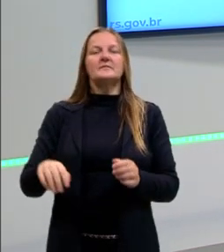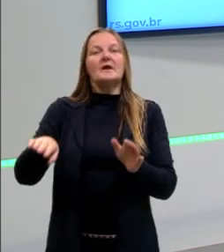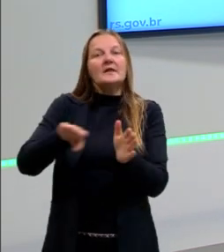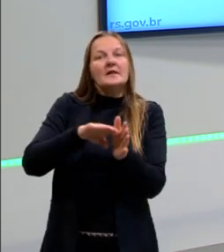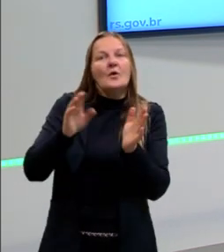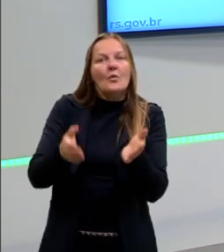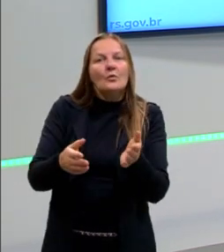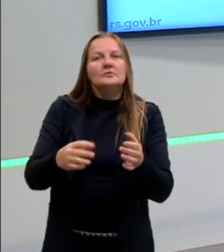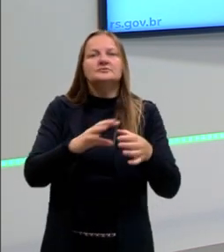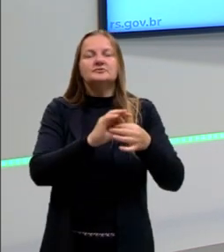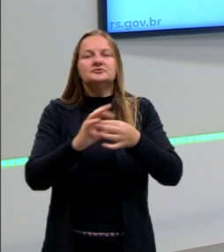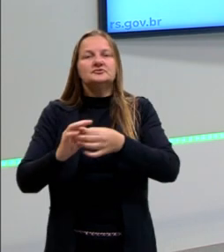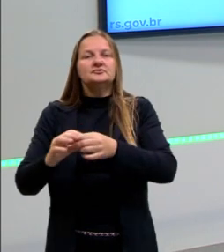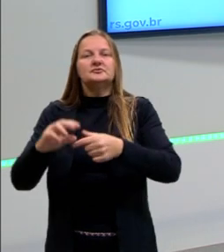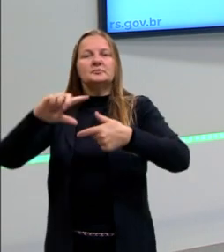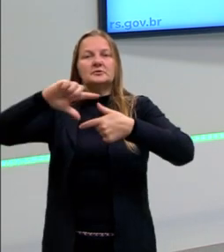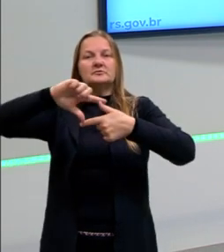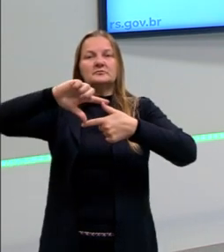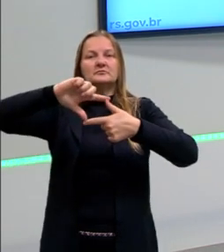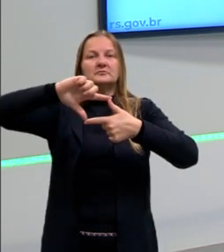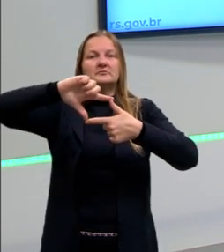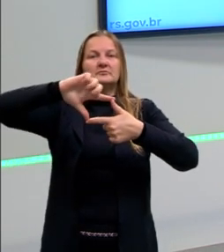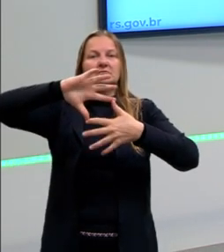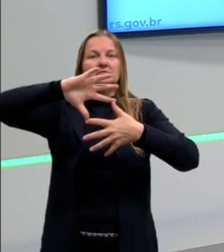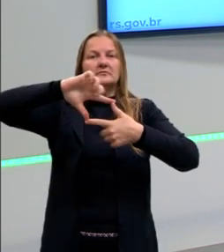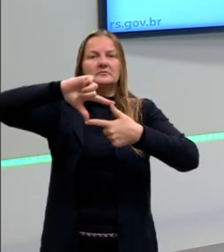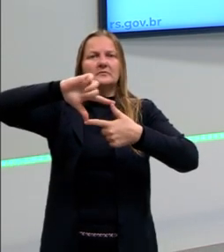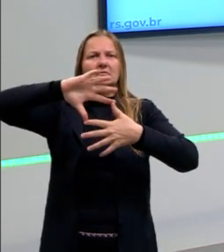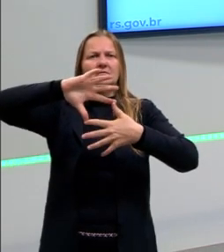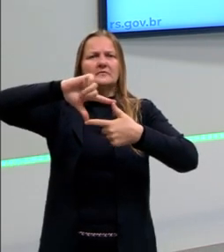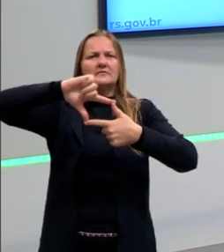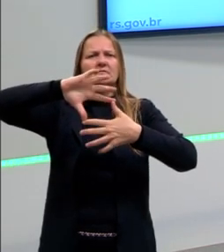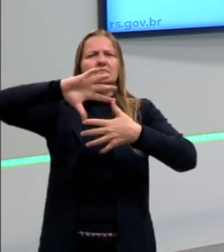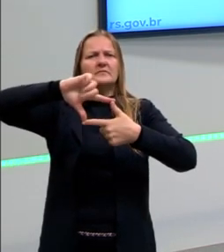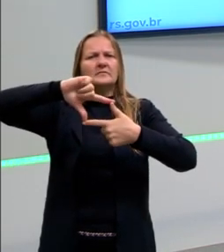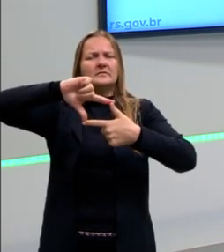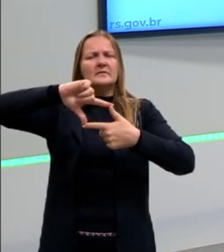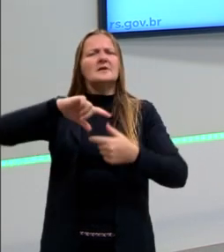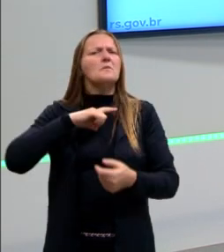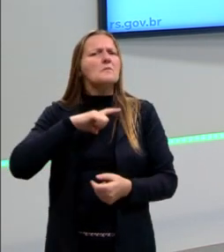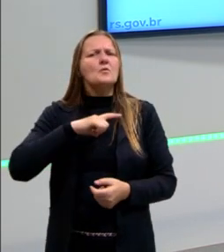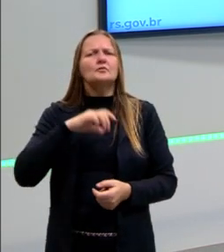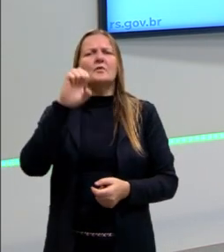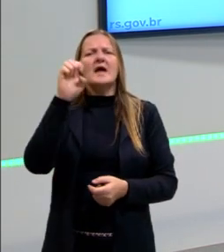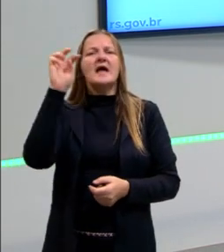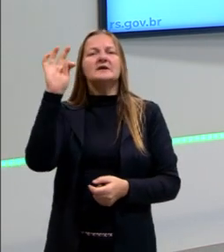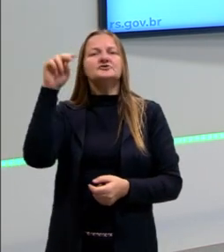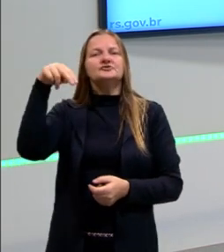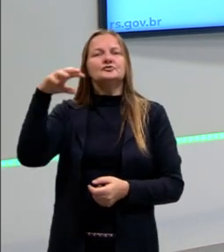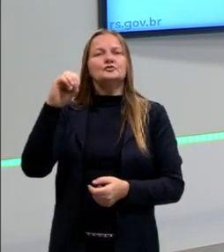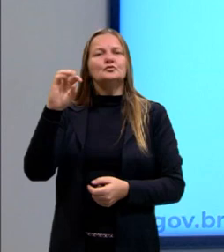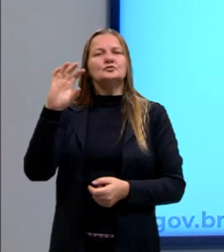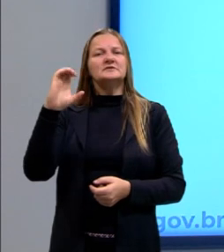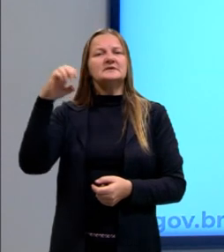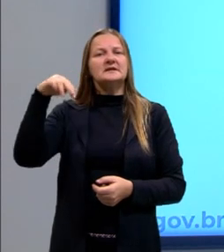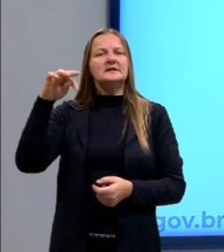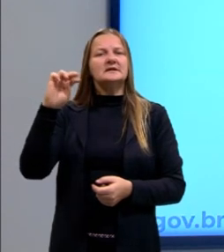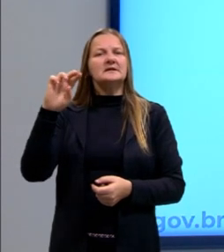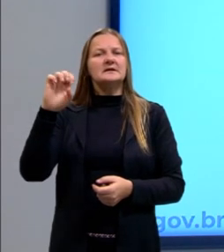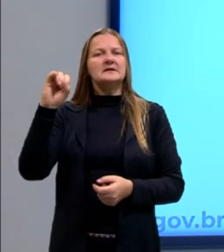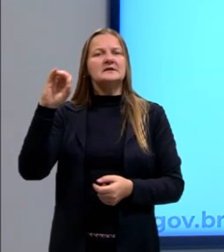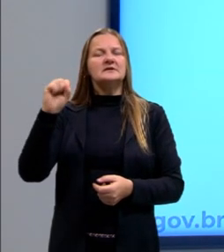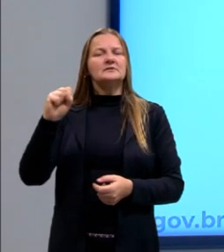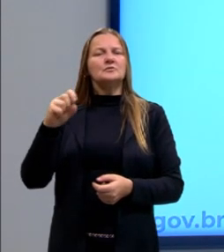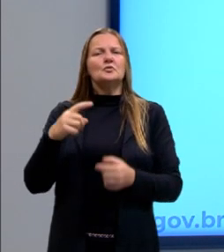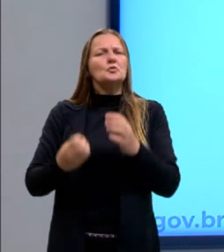hoje com um etnocentrismo, que é muito um eurocentrismo, um etnocentrismo do povo europeu, que parece que